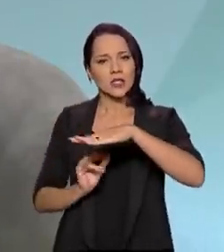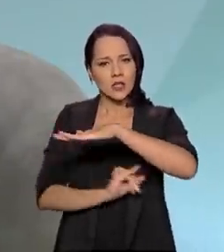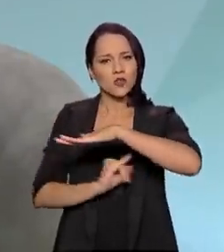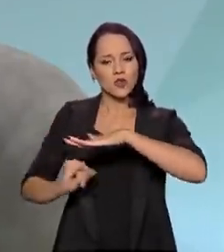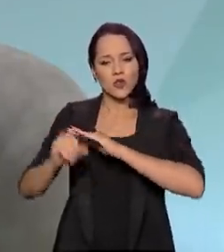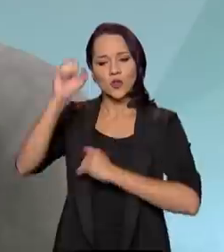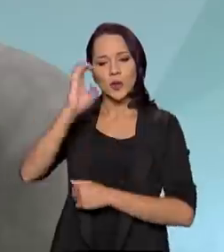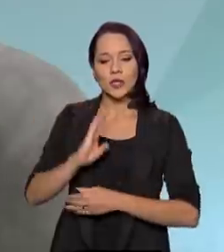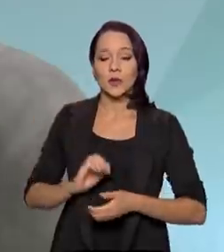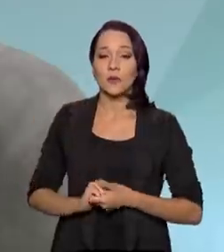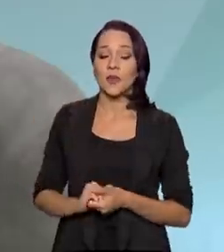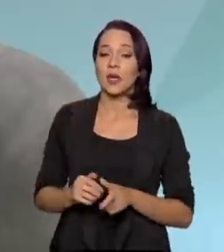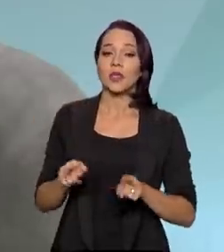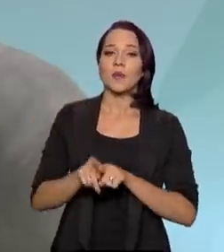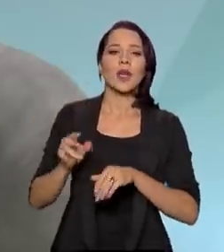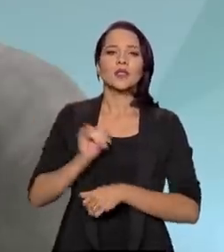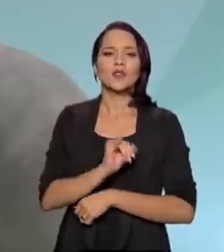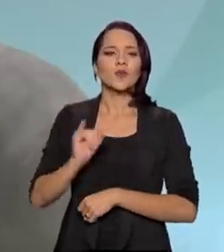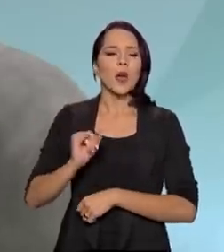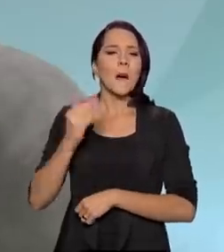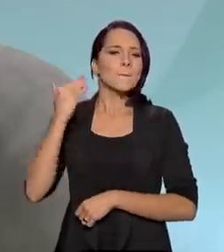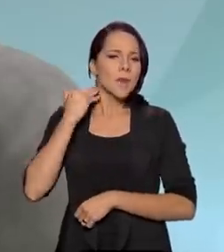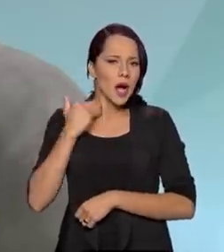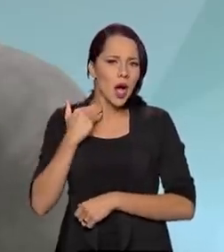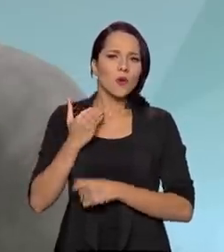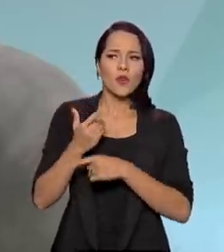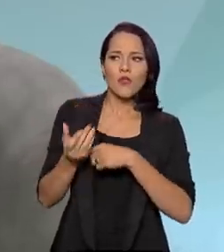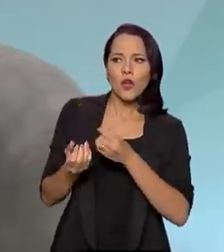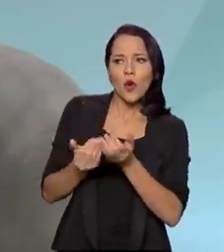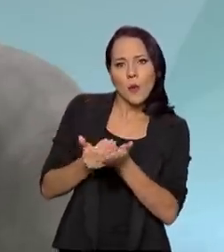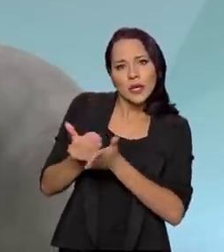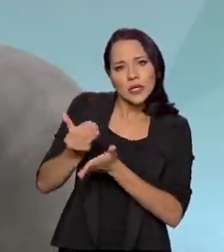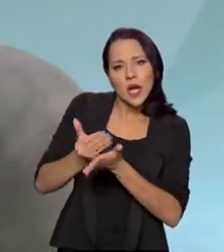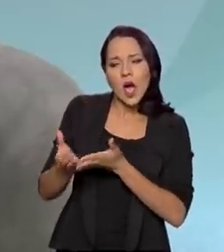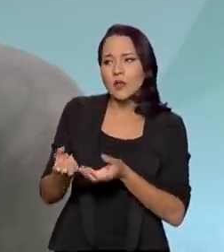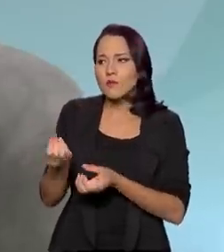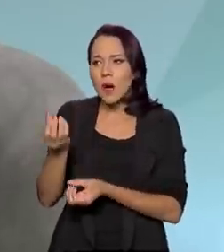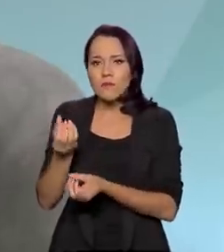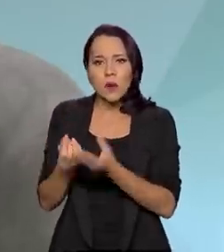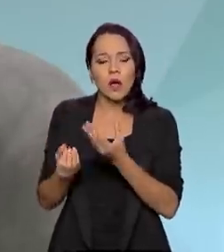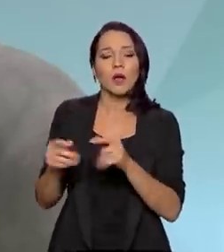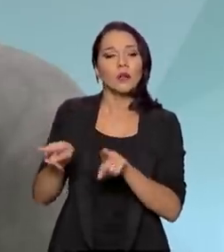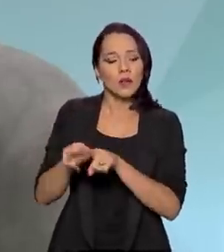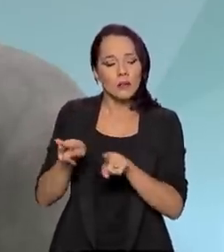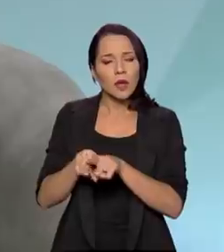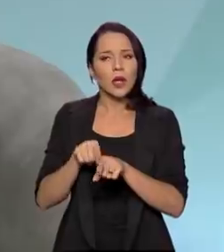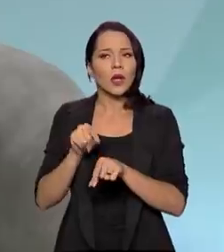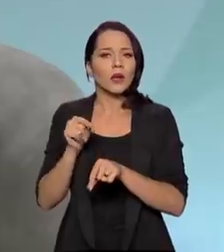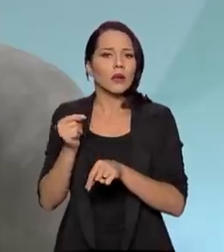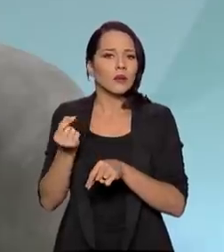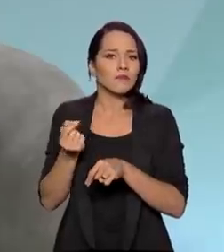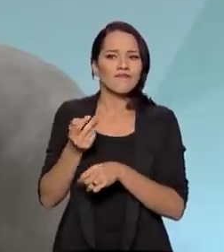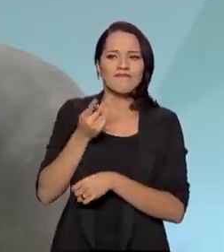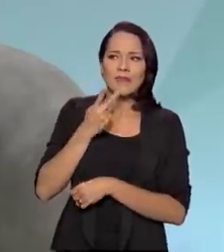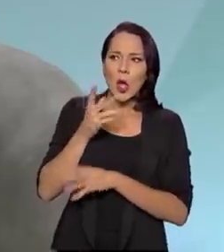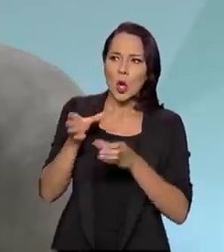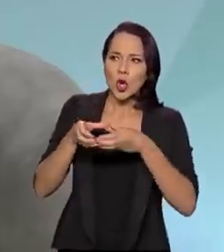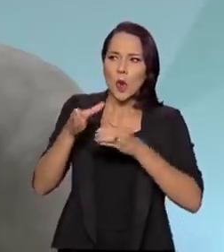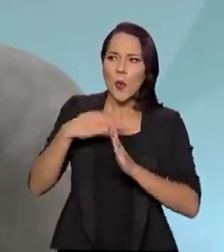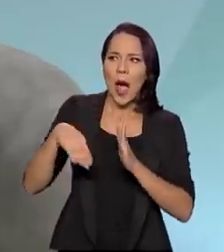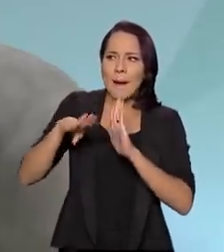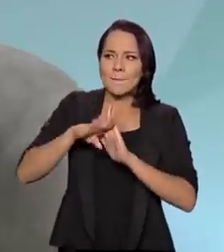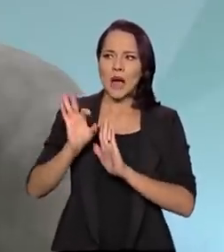brasileiras. As próprias instituições bancárias. Que foram surgindo. E as próprias, não vamos chamar de forças